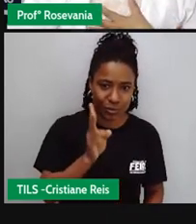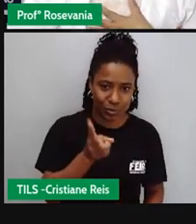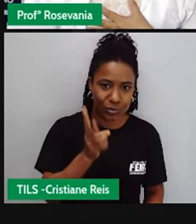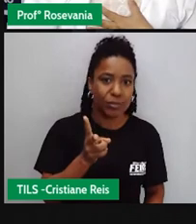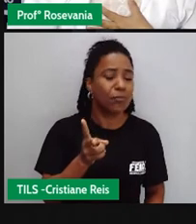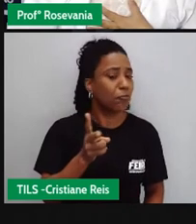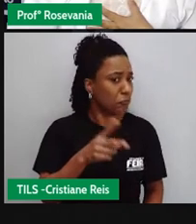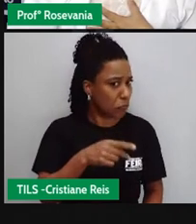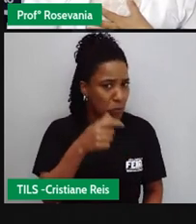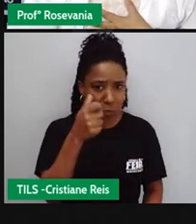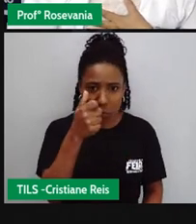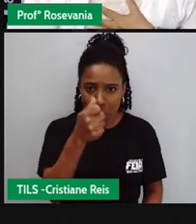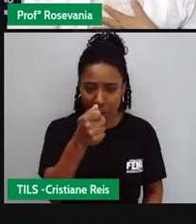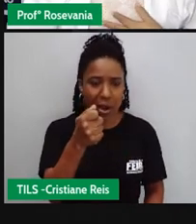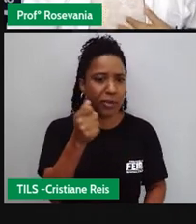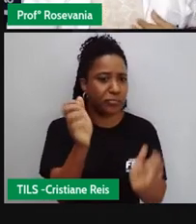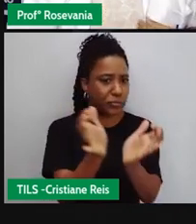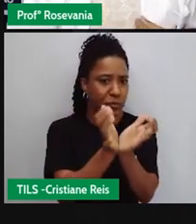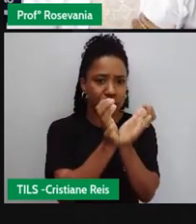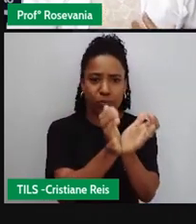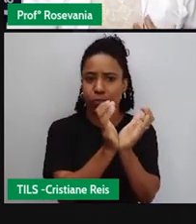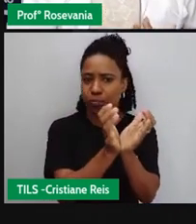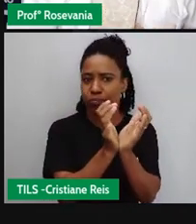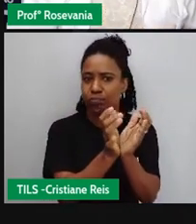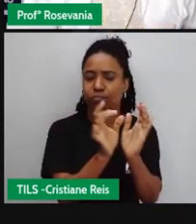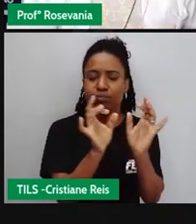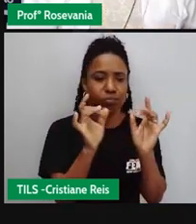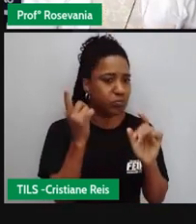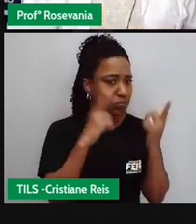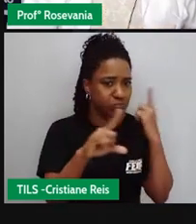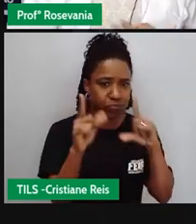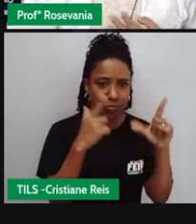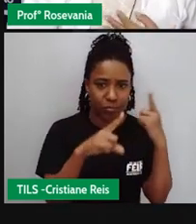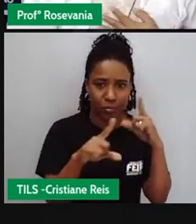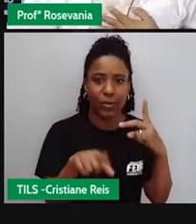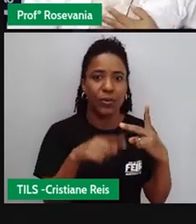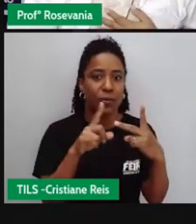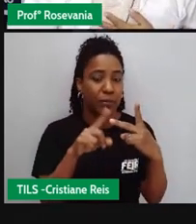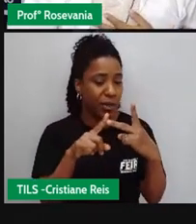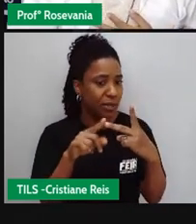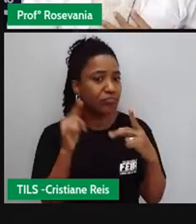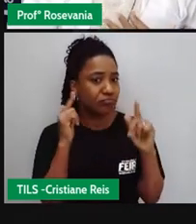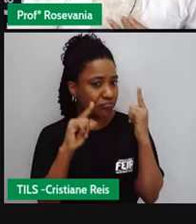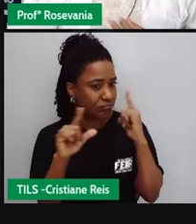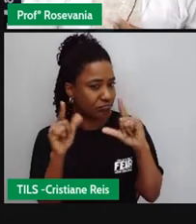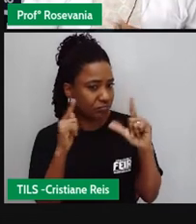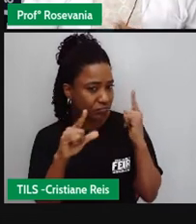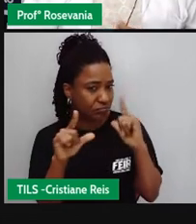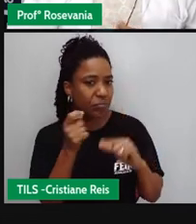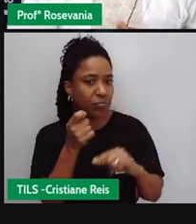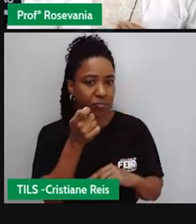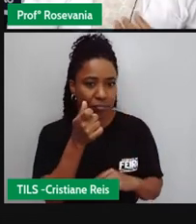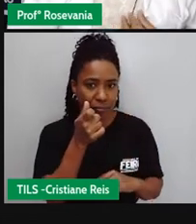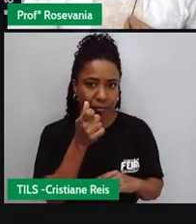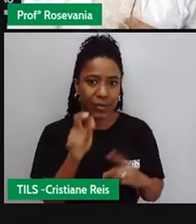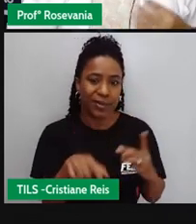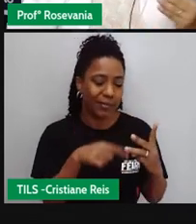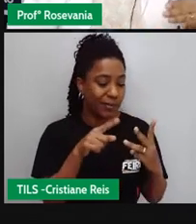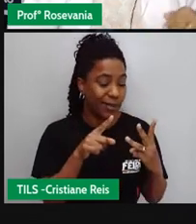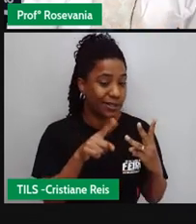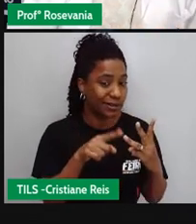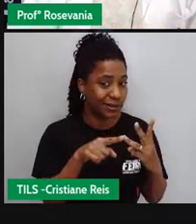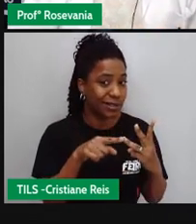acesso a todas essas redes a classe B quase que o total também mas a classe D e E